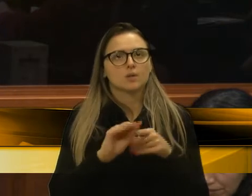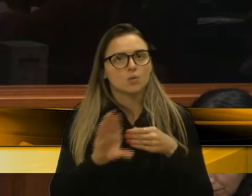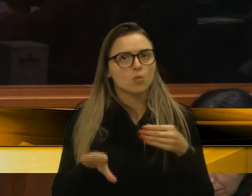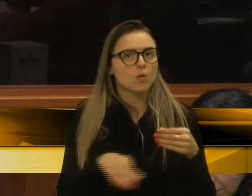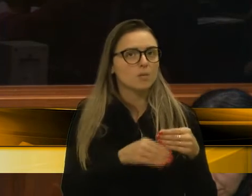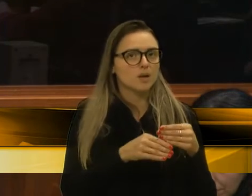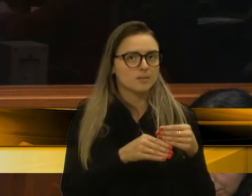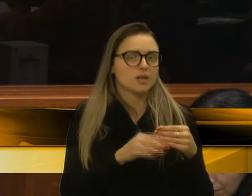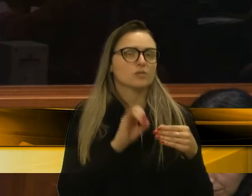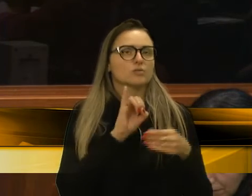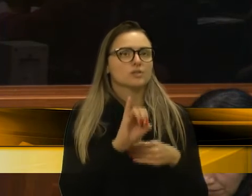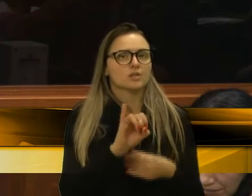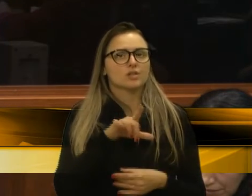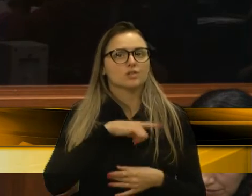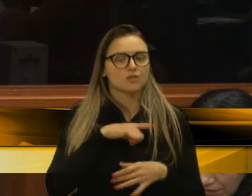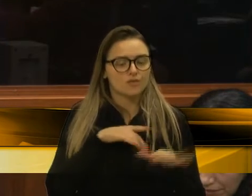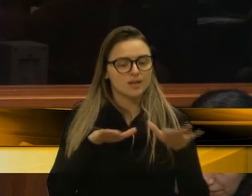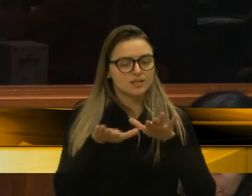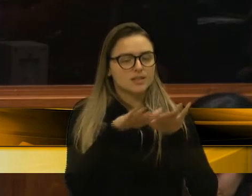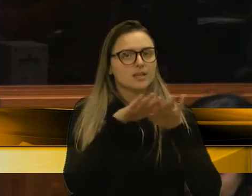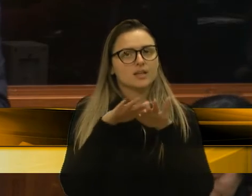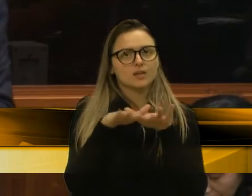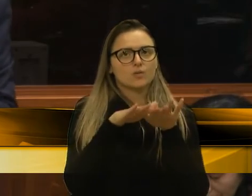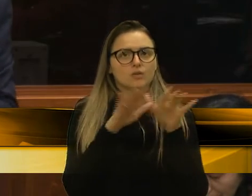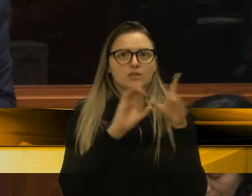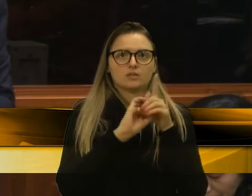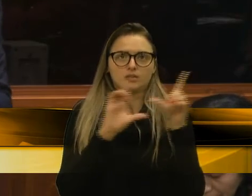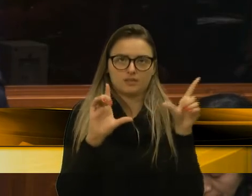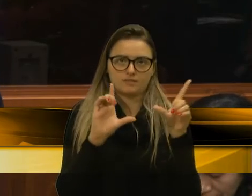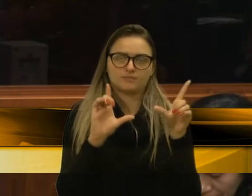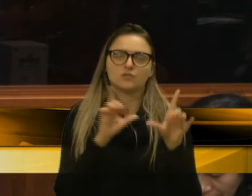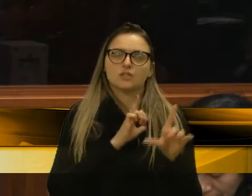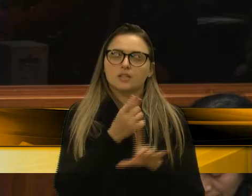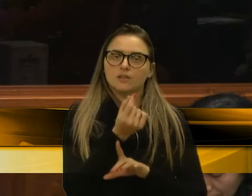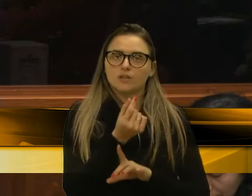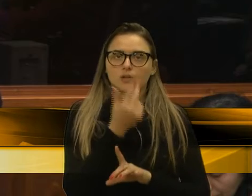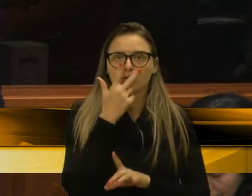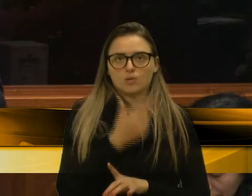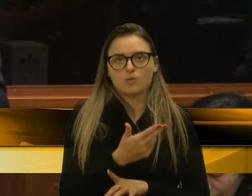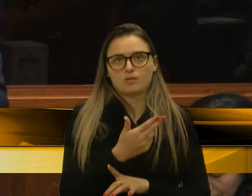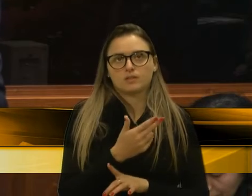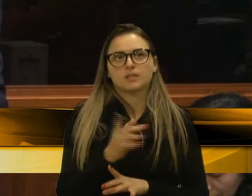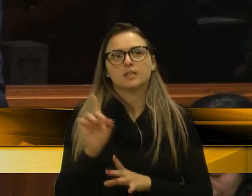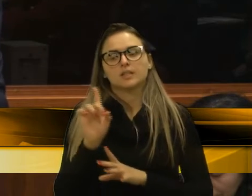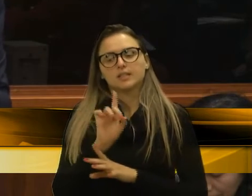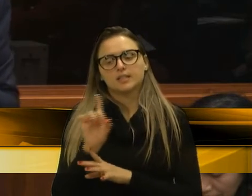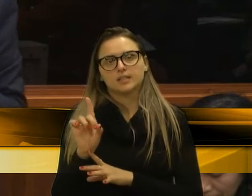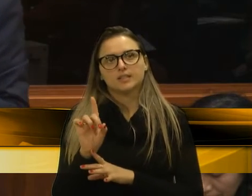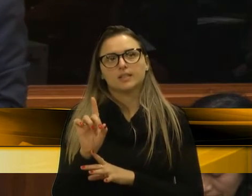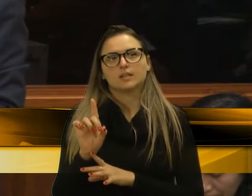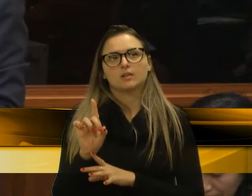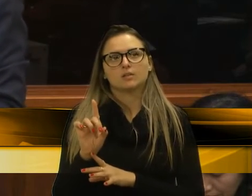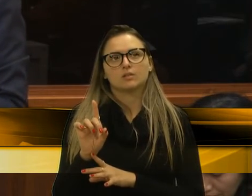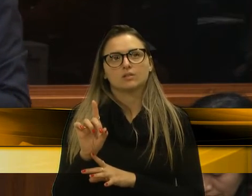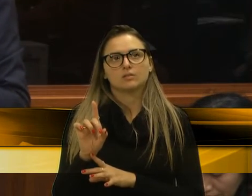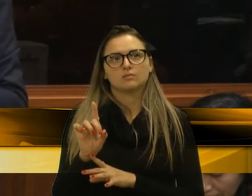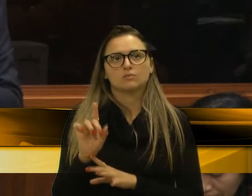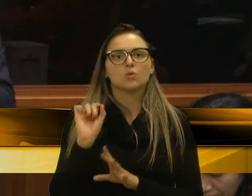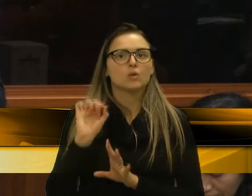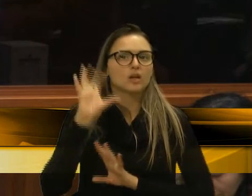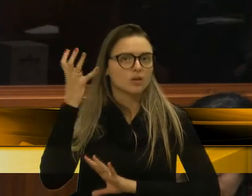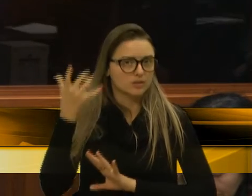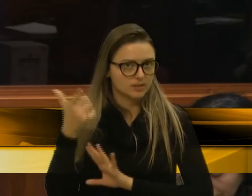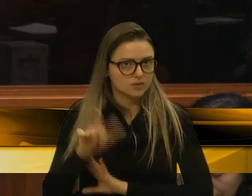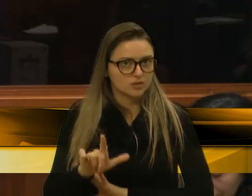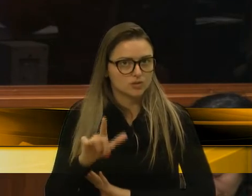desde que isso garantisse o fundamento da democracia, que é igualar as condições. E não aprofundar como vai ocorrer de